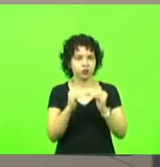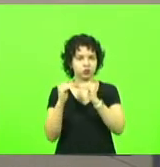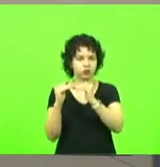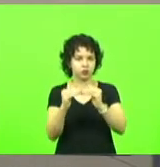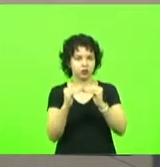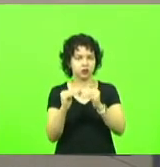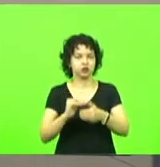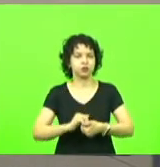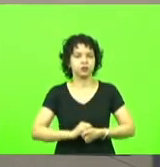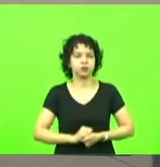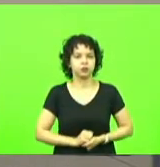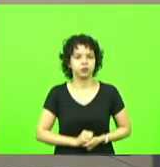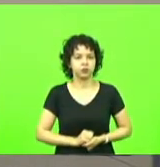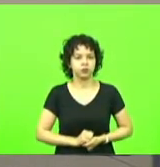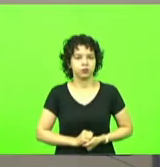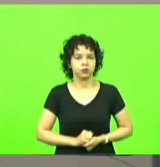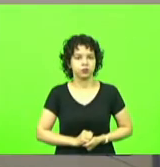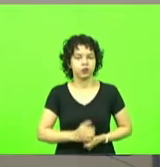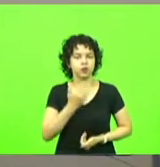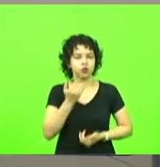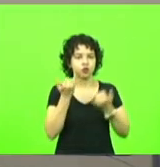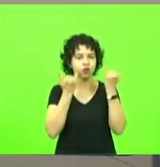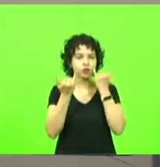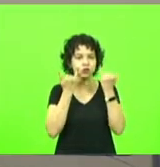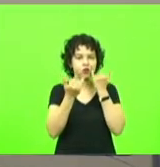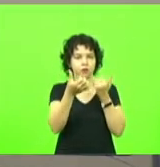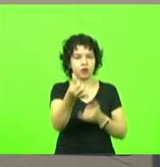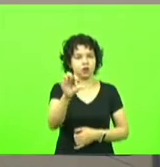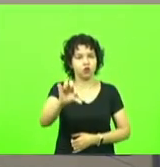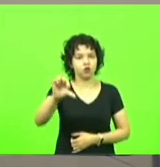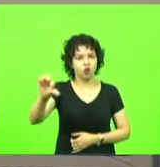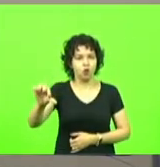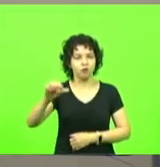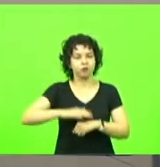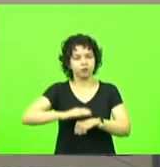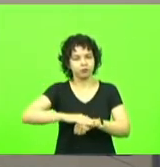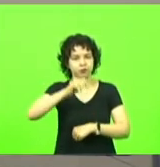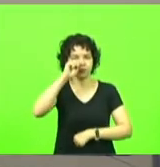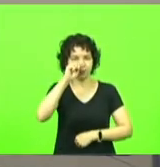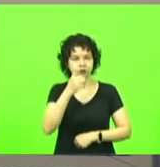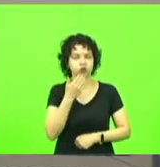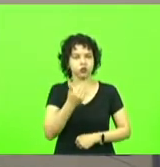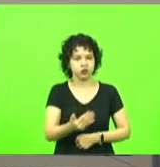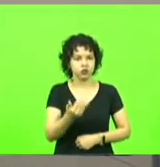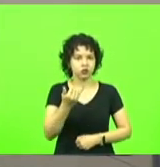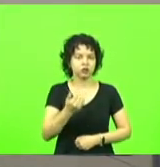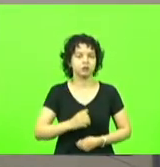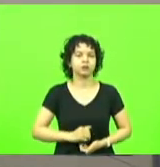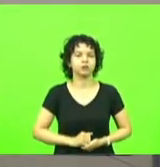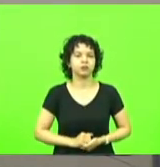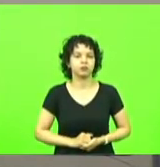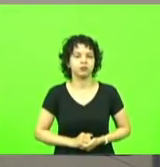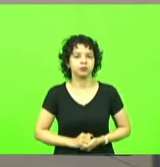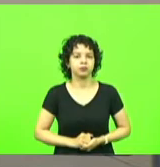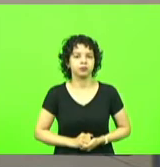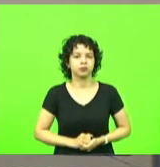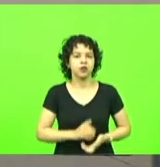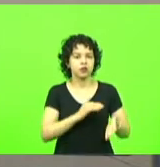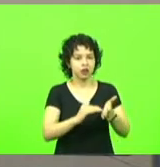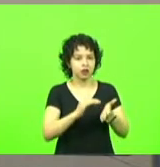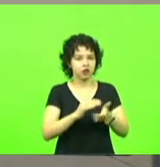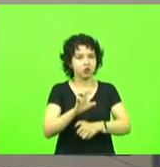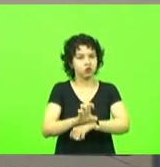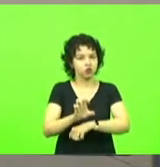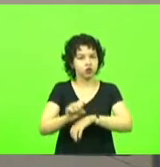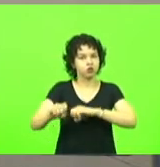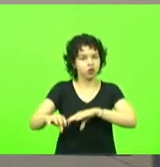unanimidade pedido de informação 699 deputado João Amin solicitando ao secretário do estado